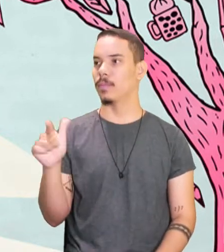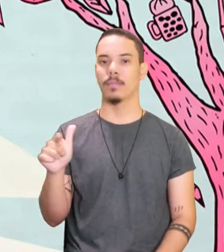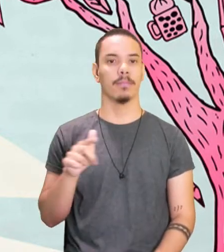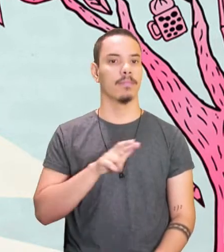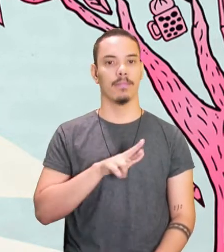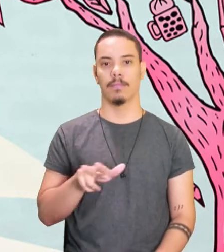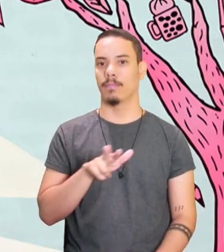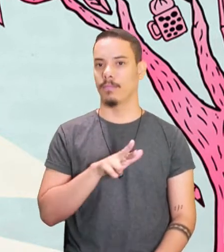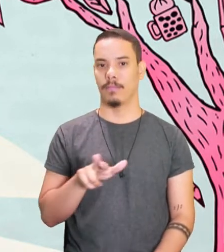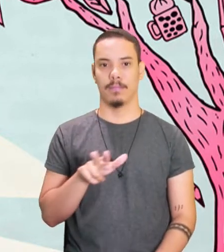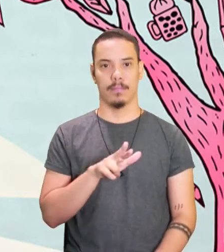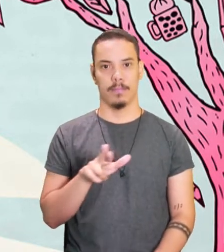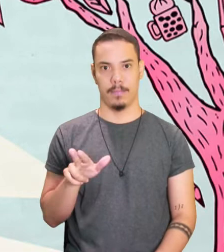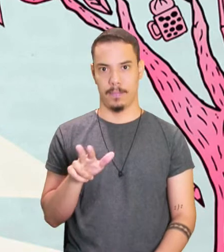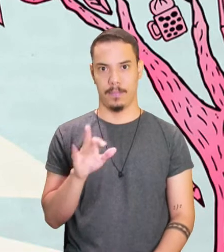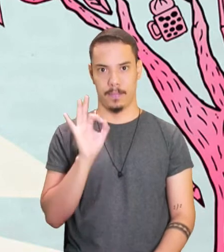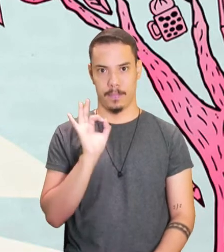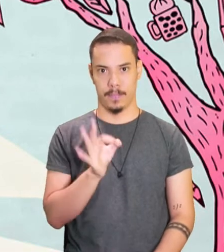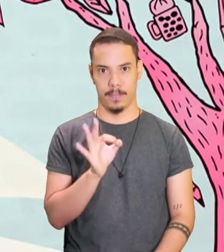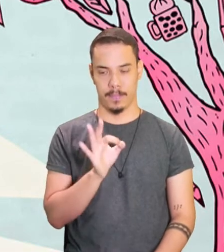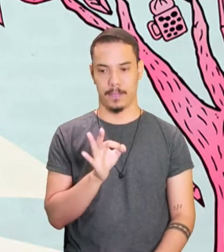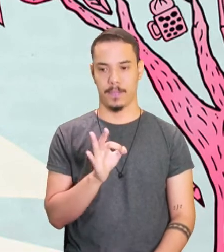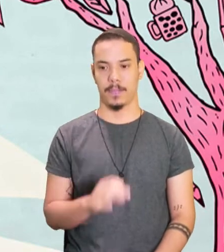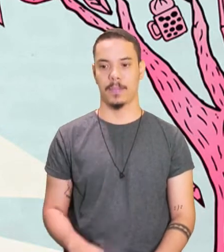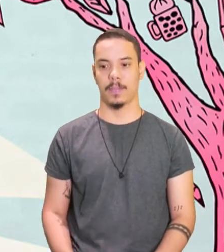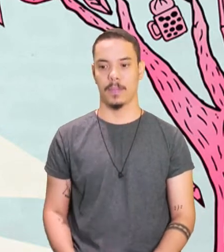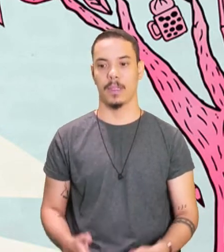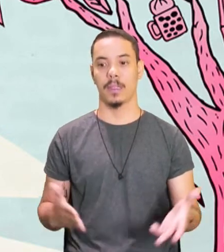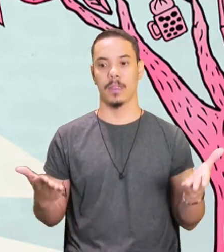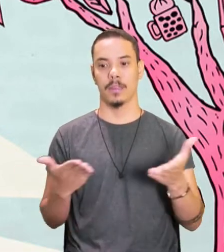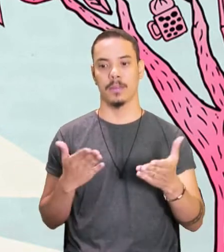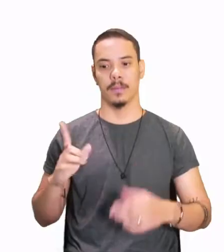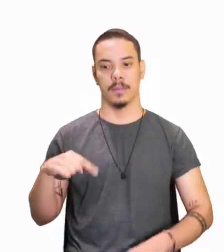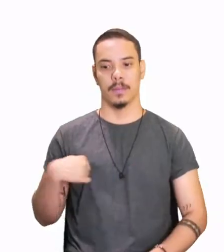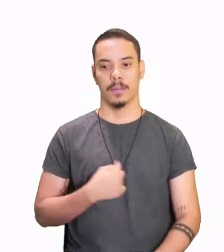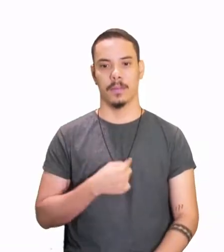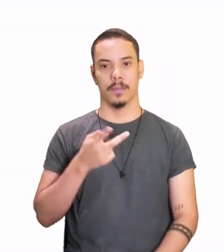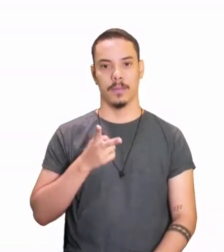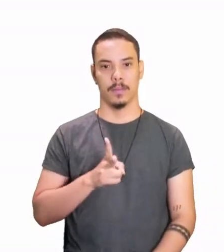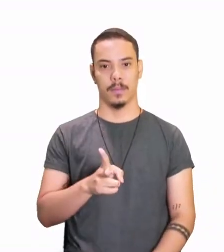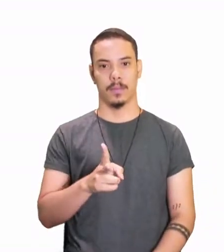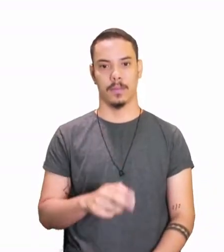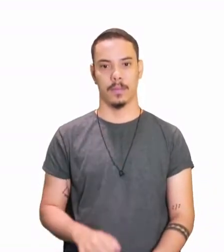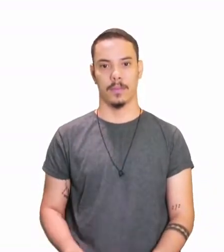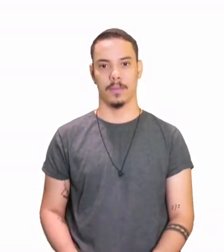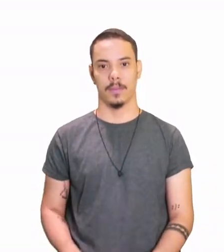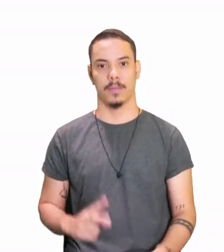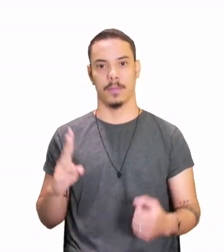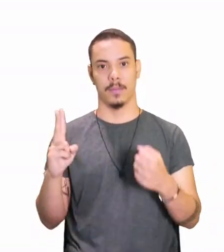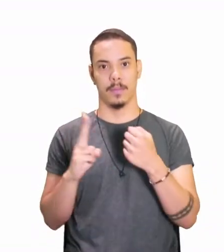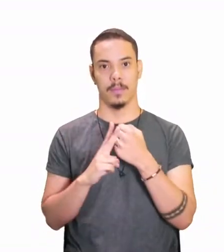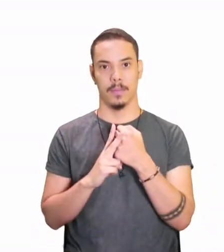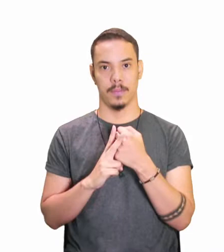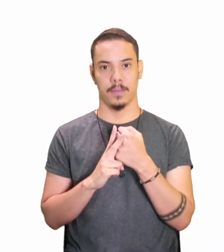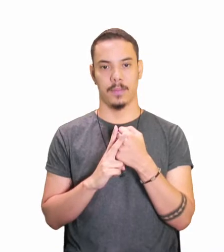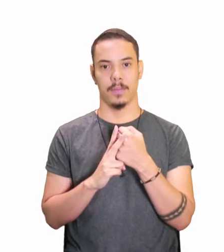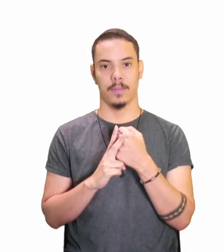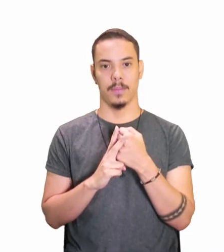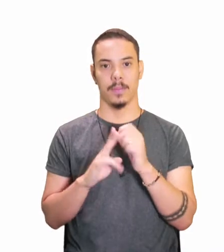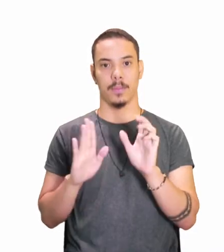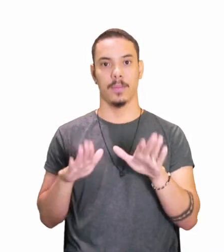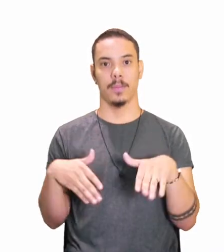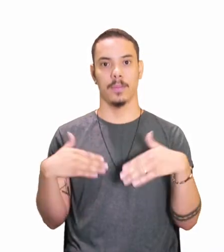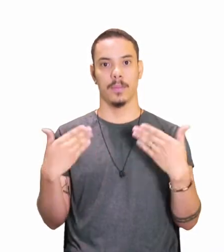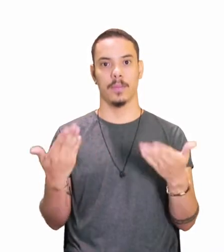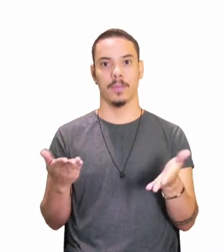outro não regular. Belezinha? Vamos lá dando continuidade. Verbo. Qual é o